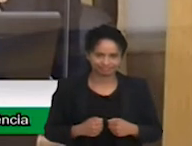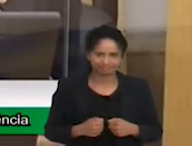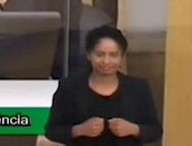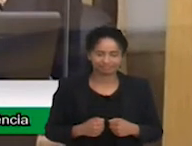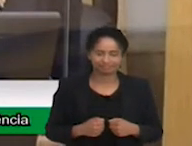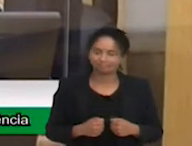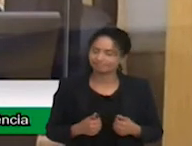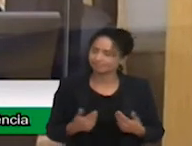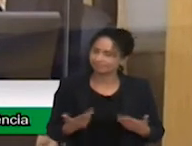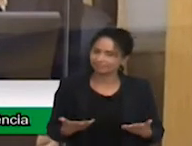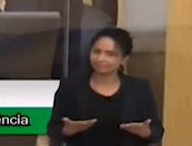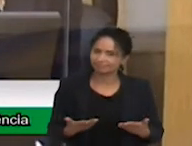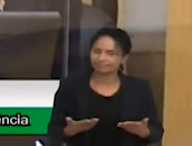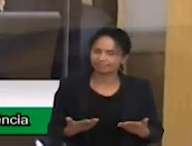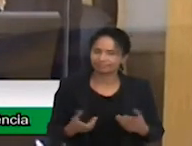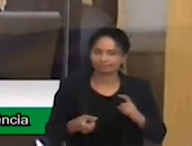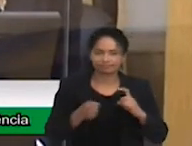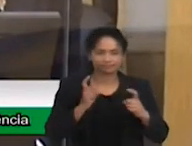Então, declaro encerrado